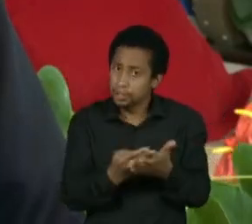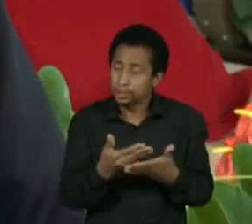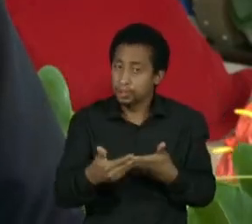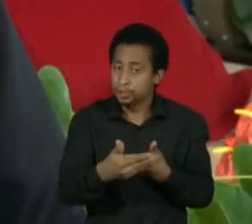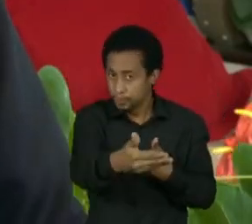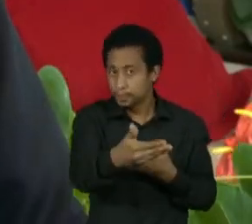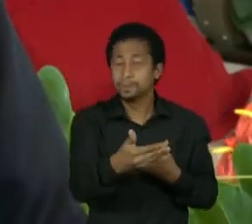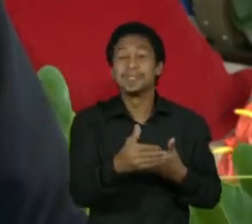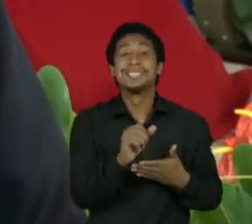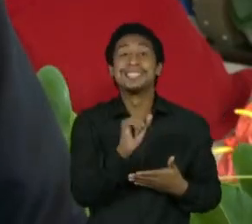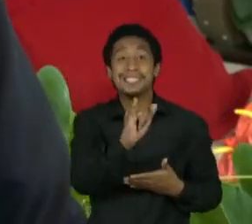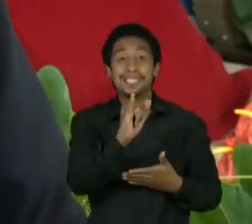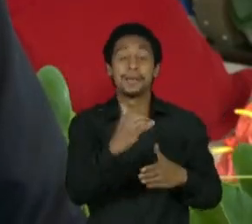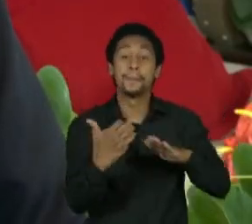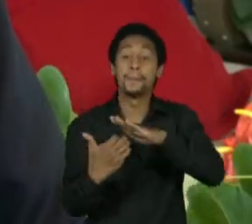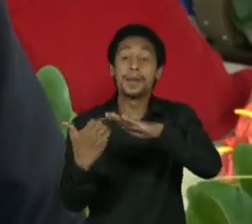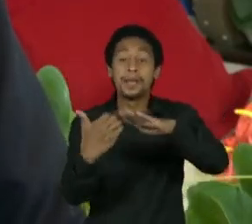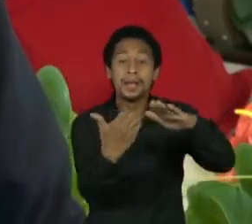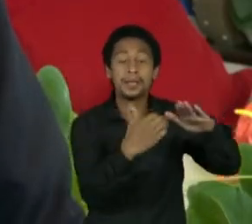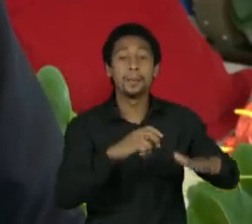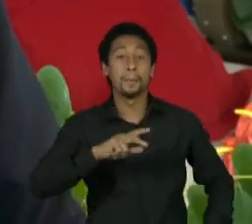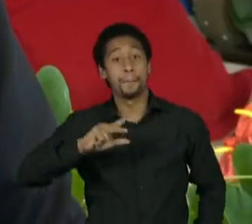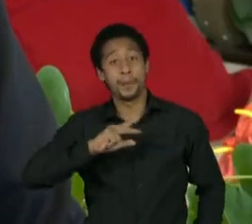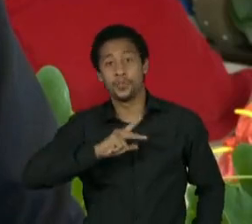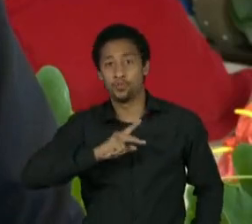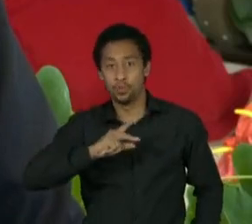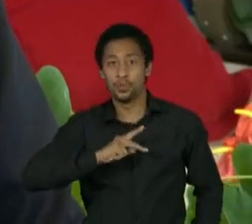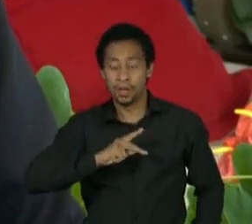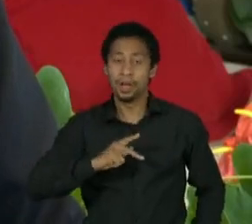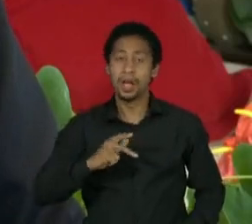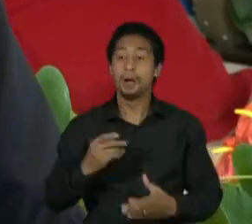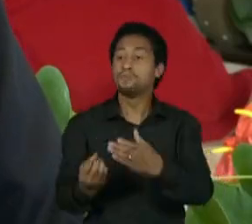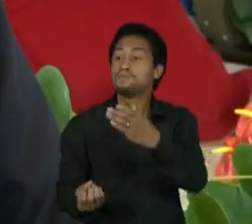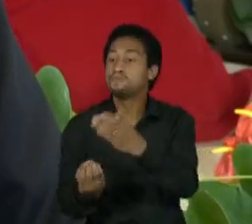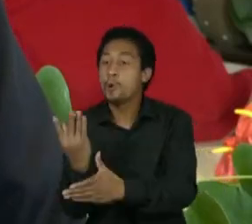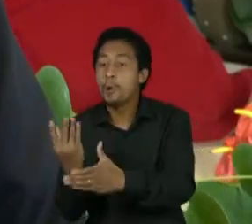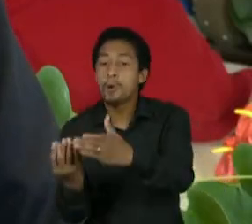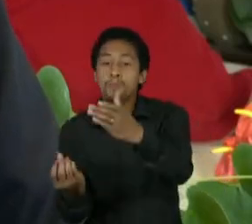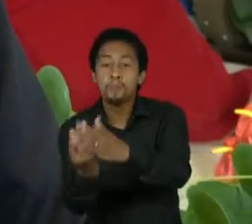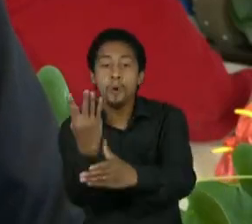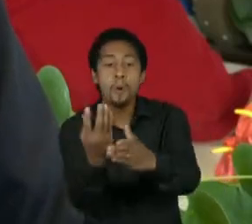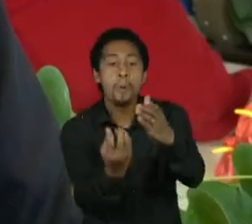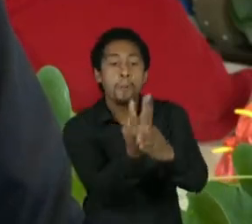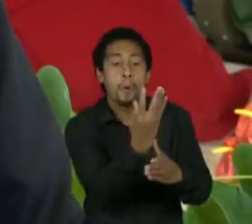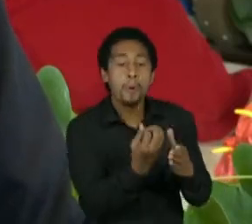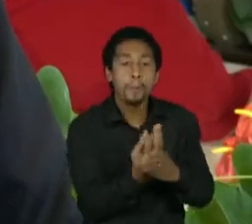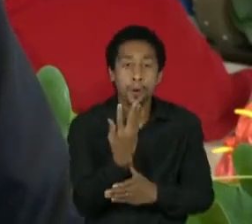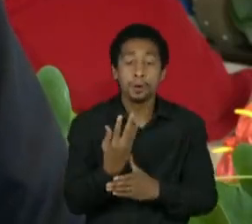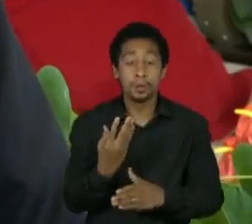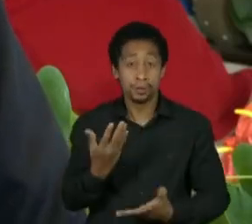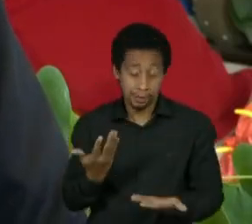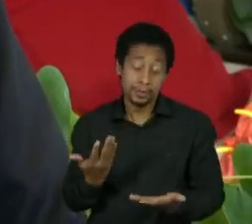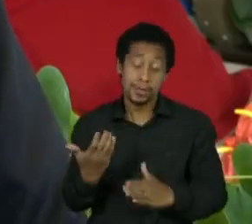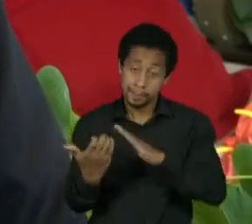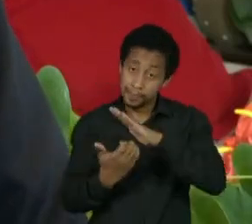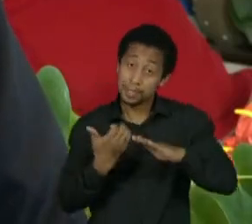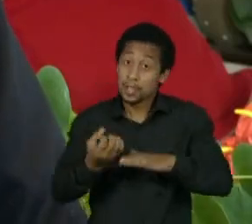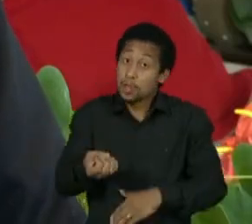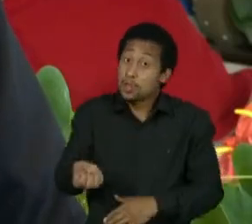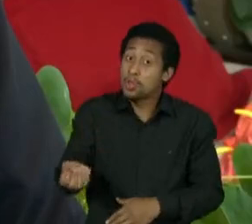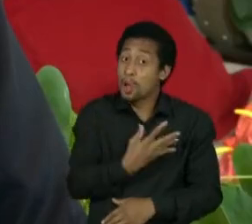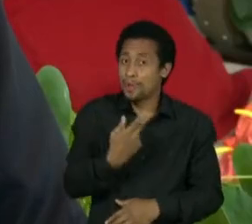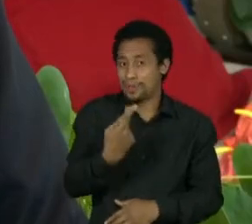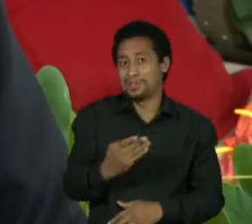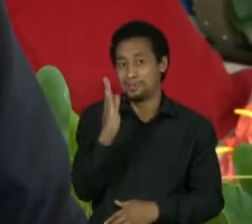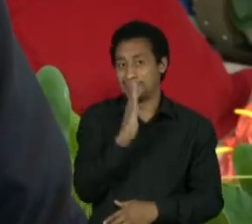maduros, surgiram várias empresas novas, empresas inclusive nacionais, que estão investindo, estão produzindo